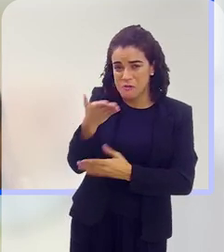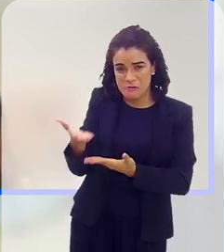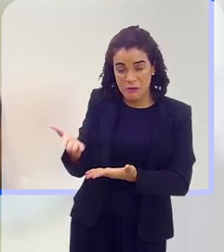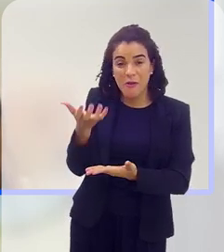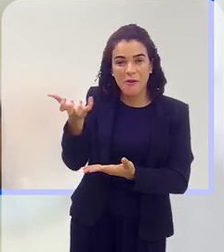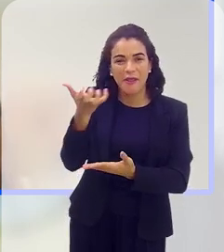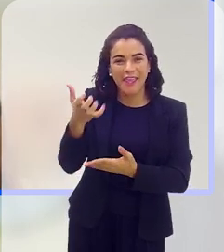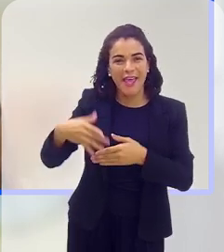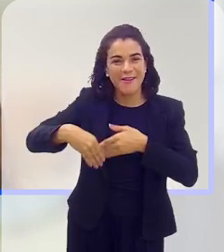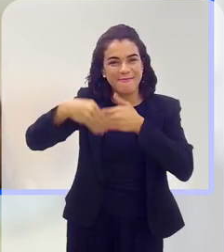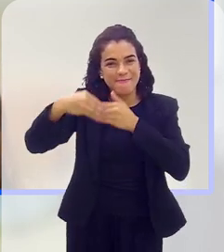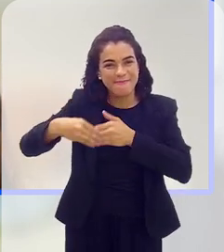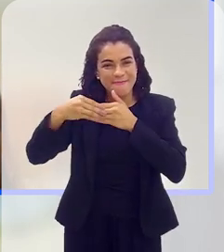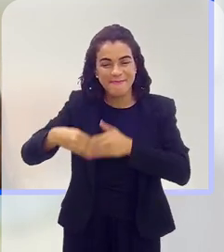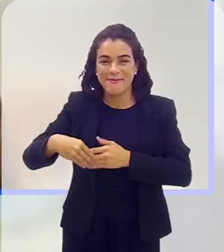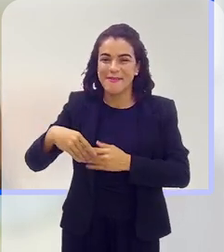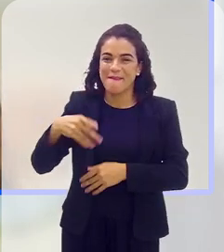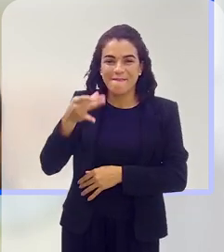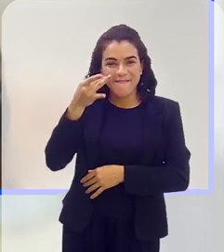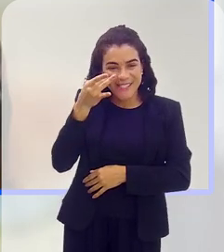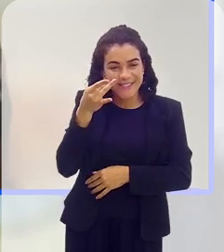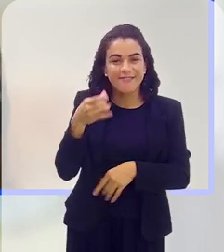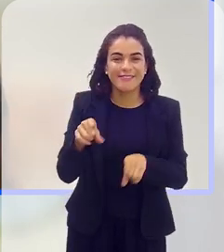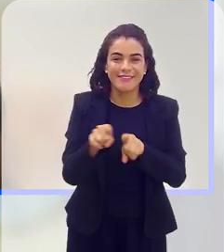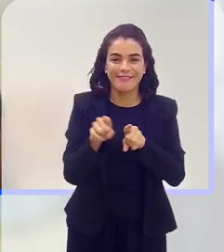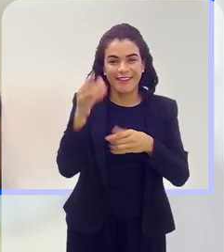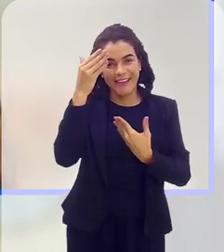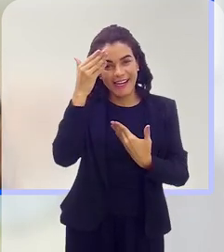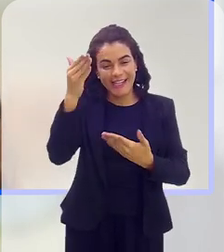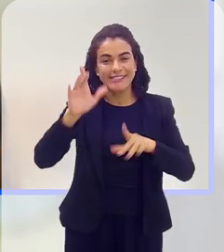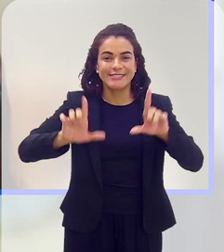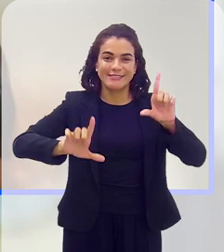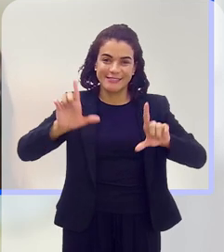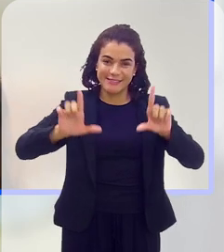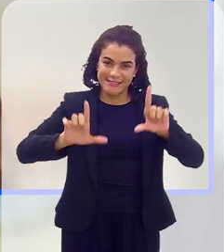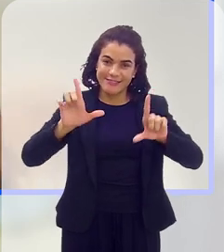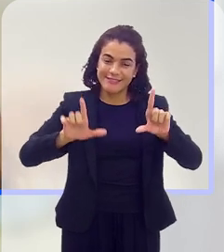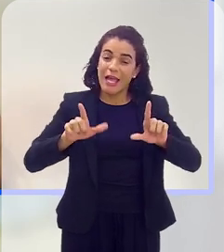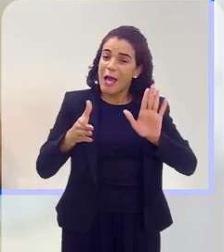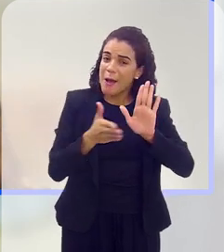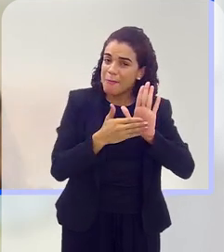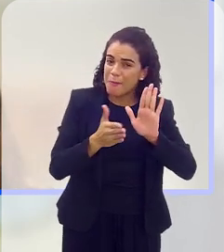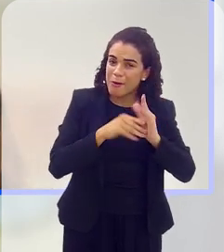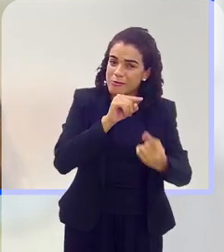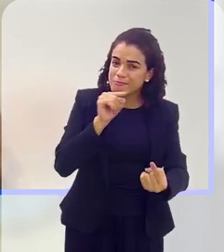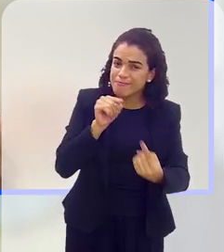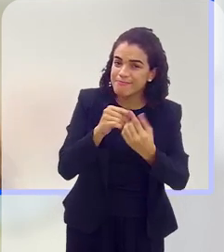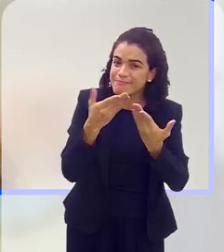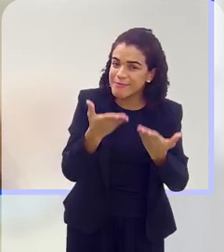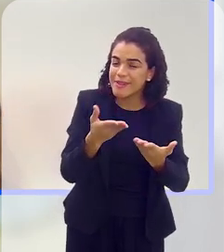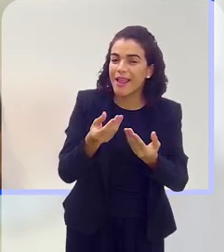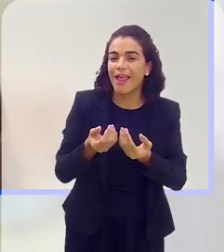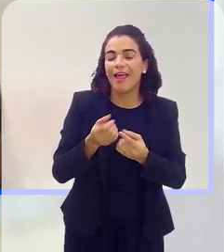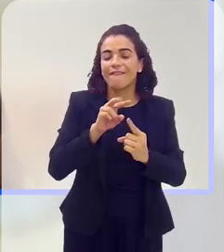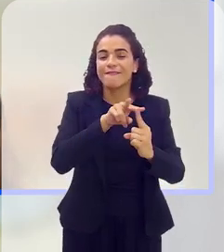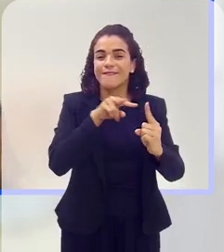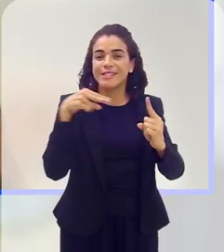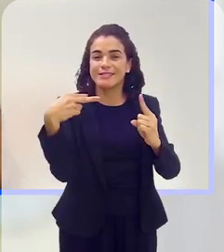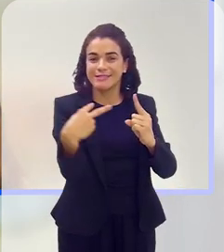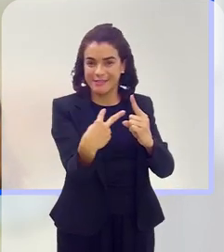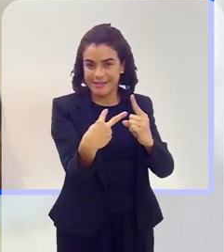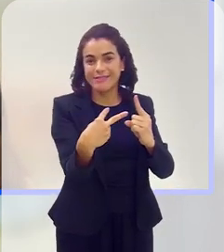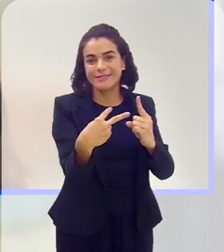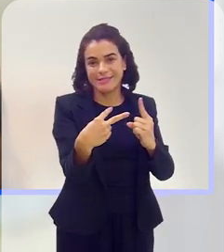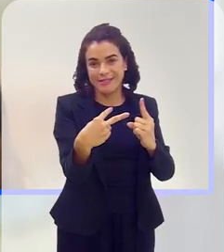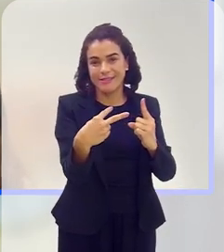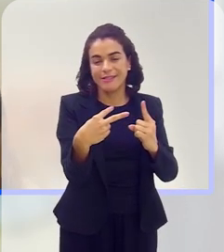de conhecê-la pessoalmente, inclusive gostaria de agradecer o programa, eu acho que é isso, a proposta é essa, dar visibilidade